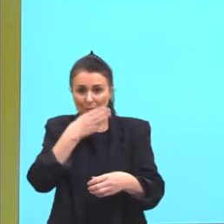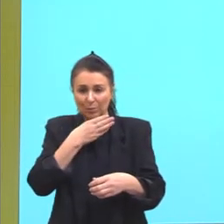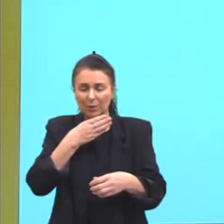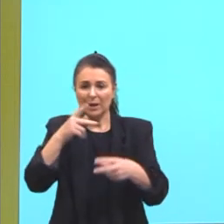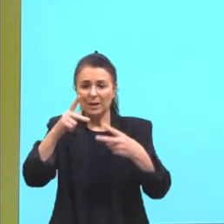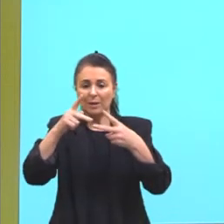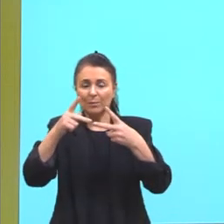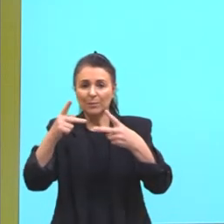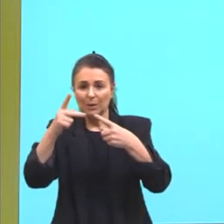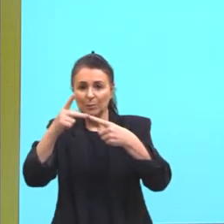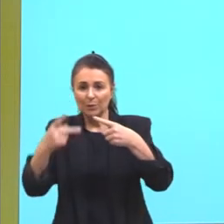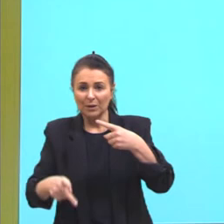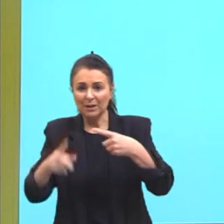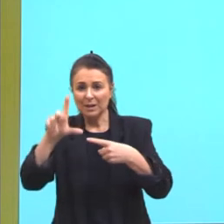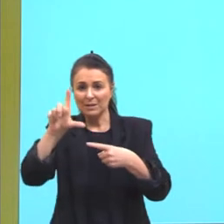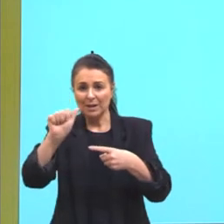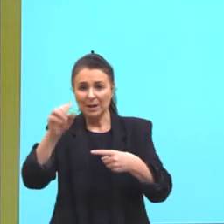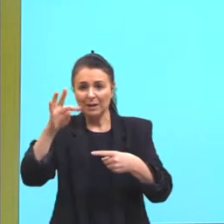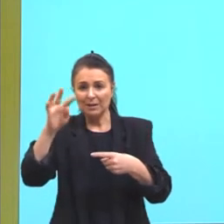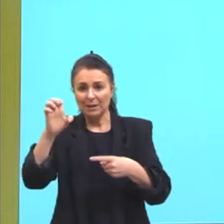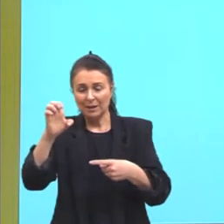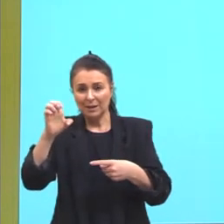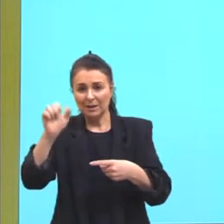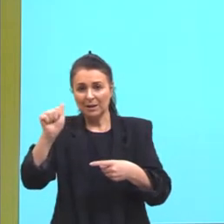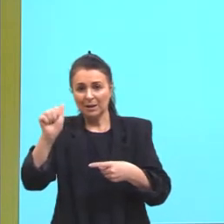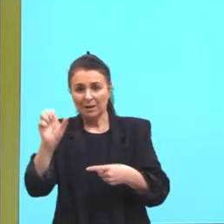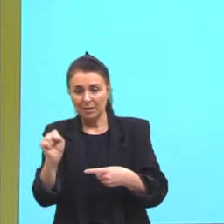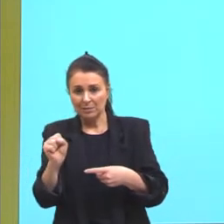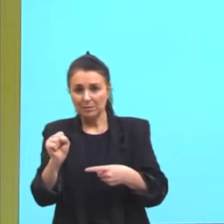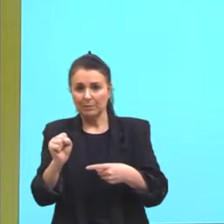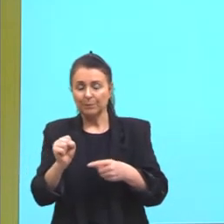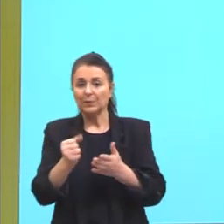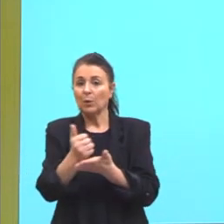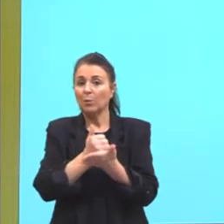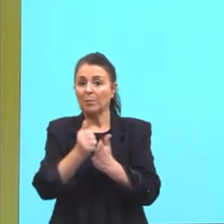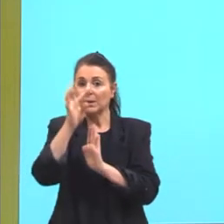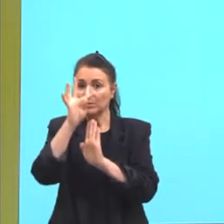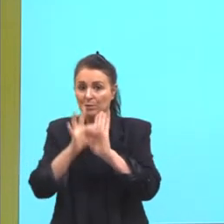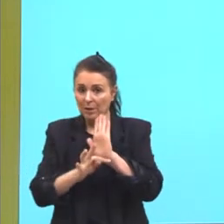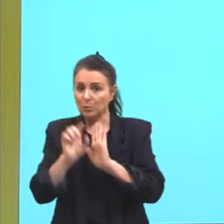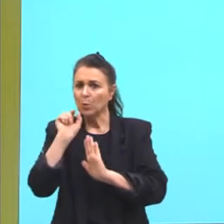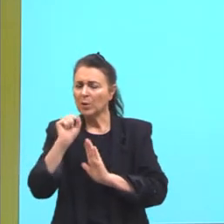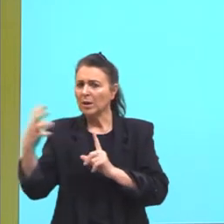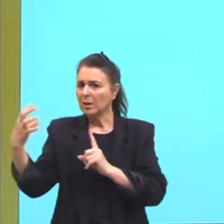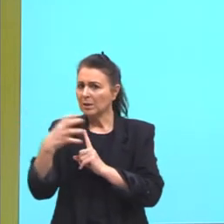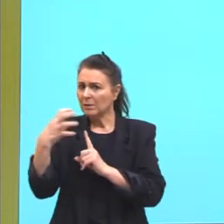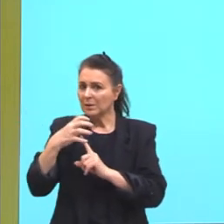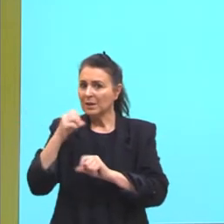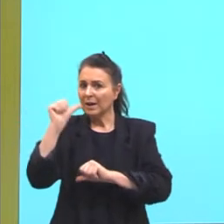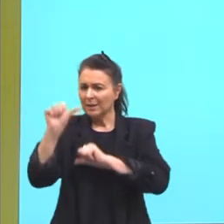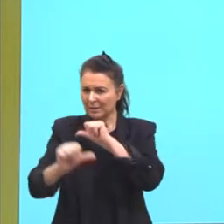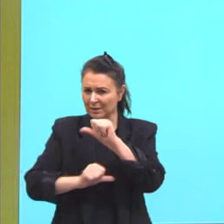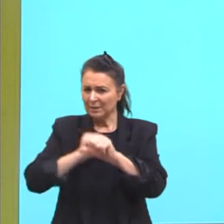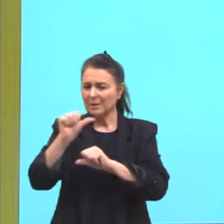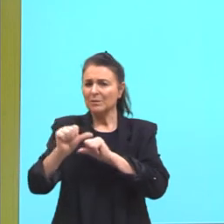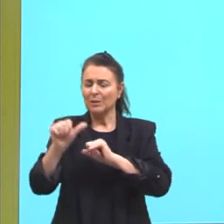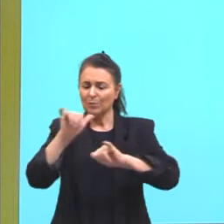Com base no texto, quais são os fatores que influenciam a rapidez das transformações químicas